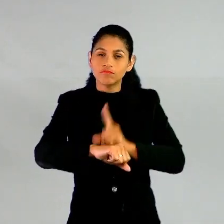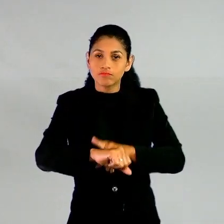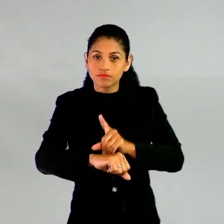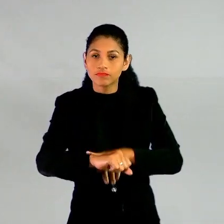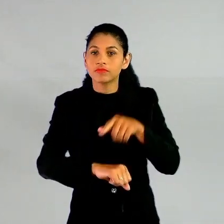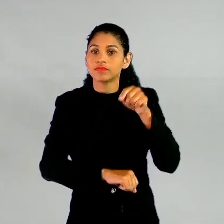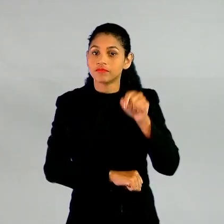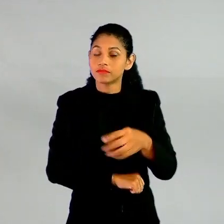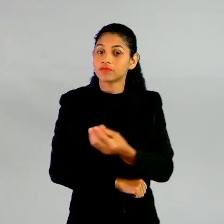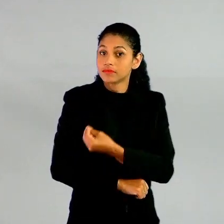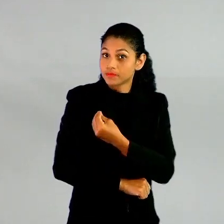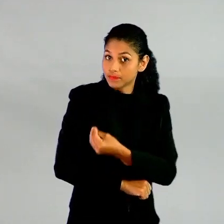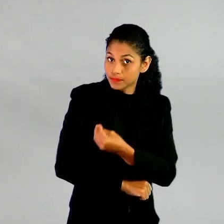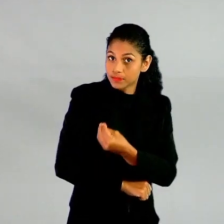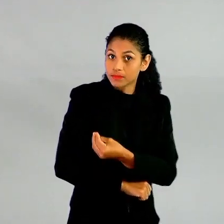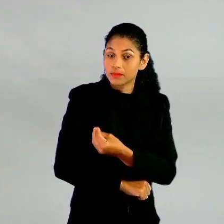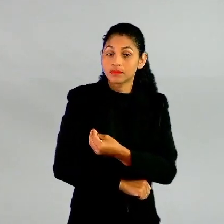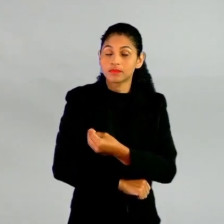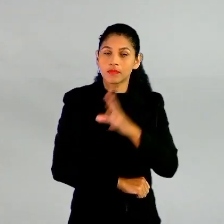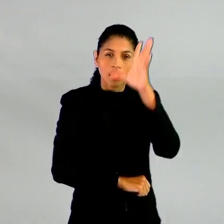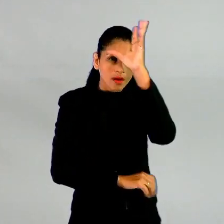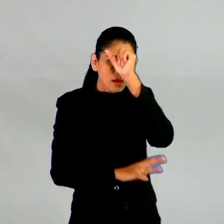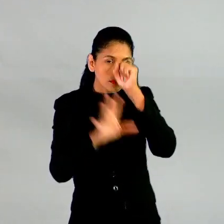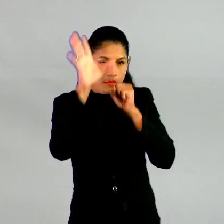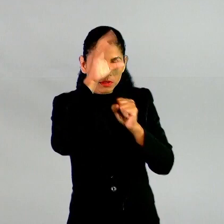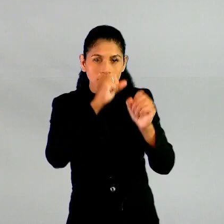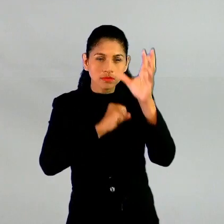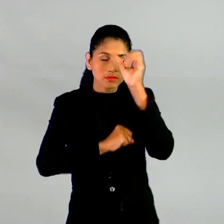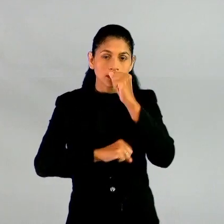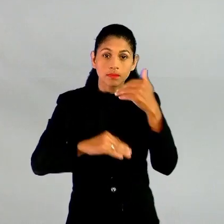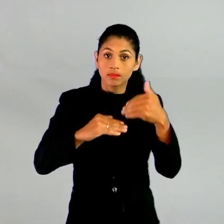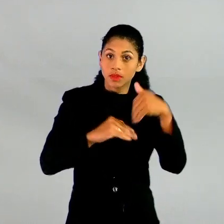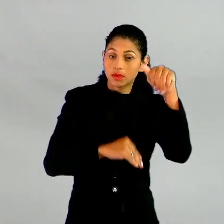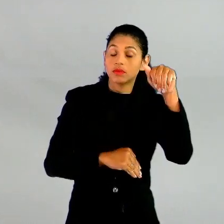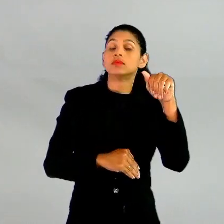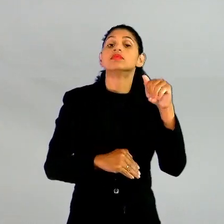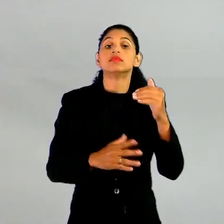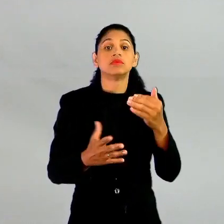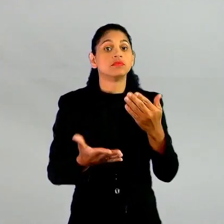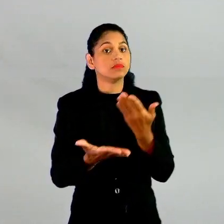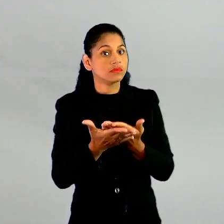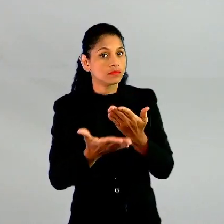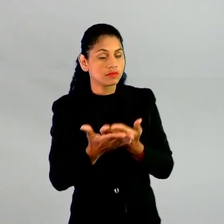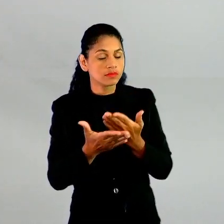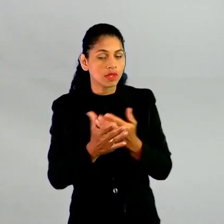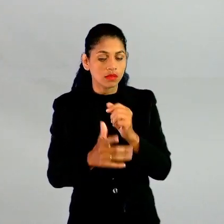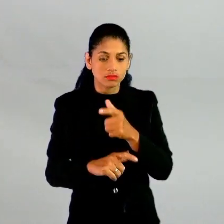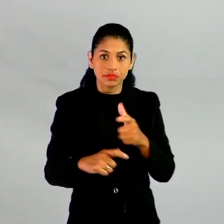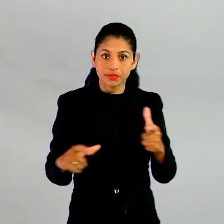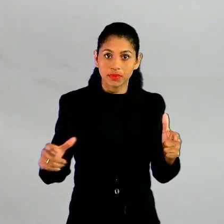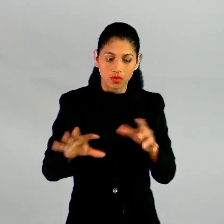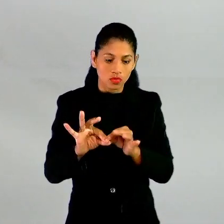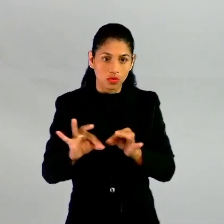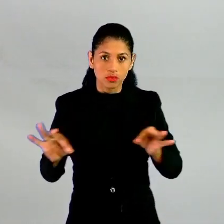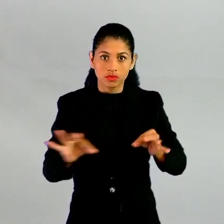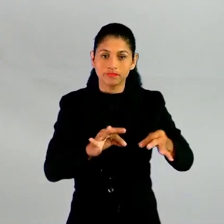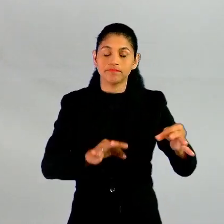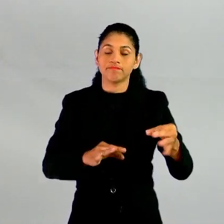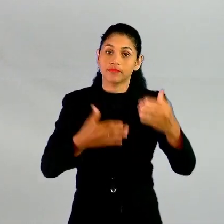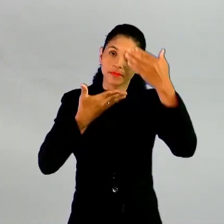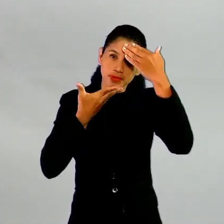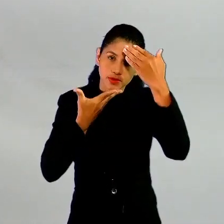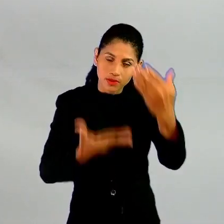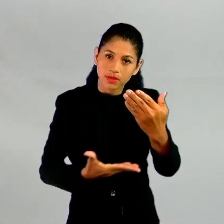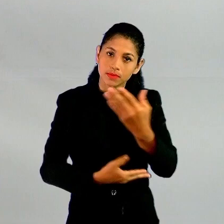ficaram aqui comigo para aprender mais uma aula sobre grandezas e medidas. Muito obrigado pela sua